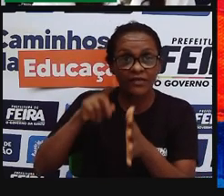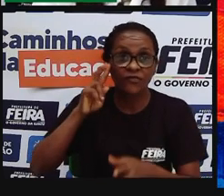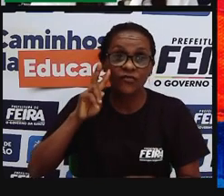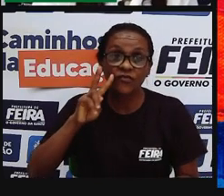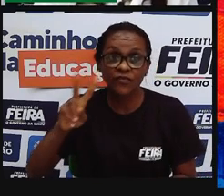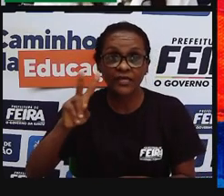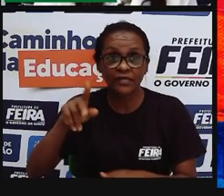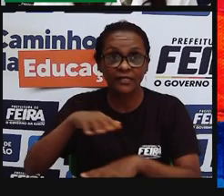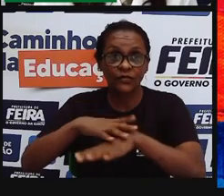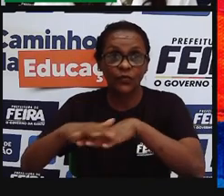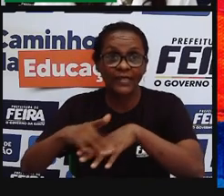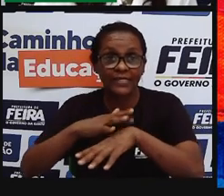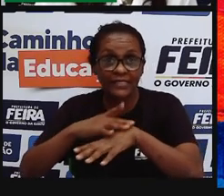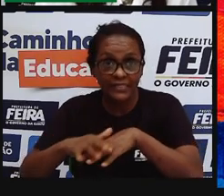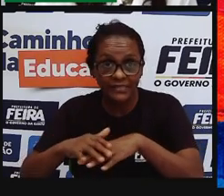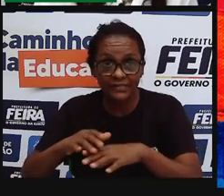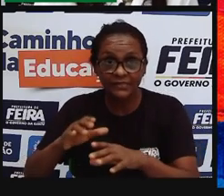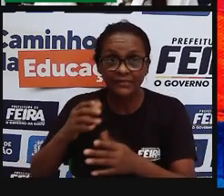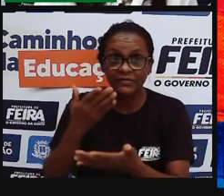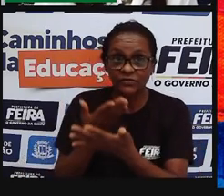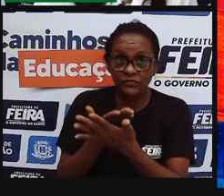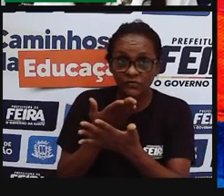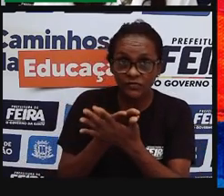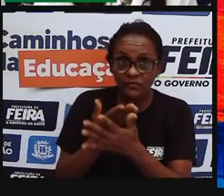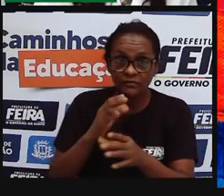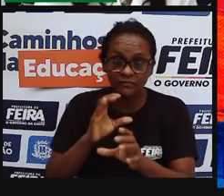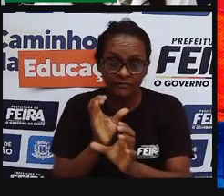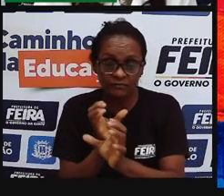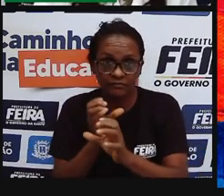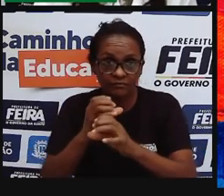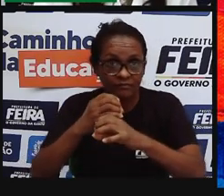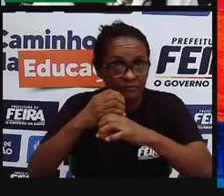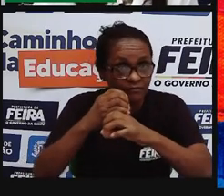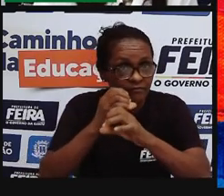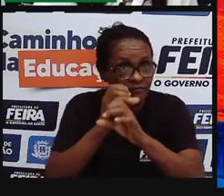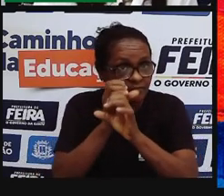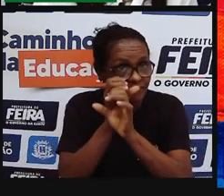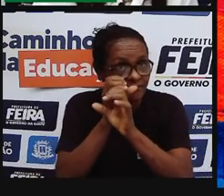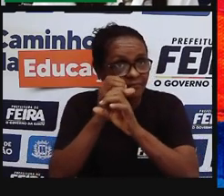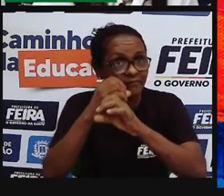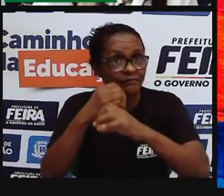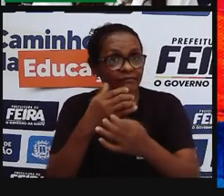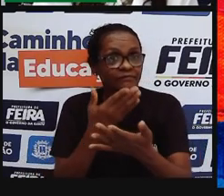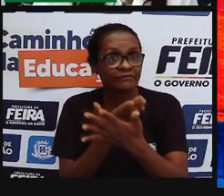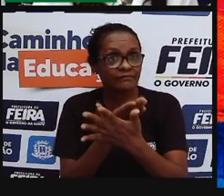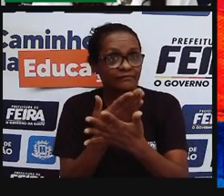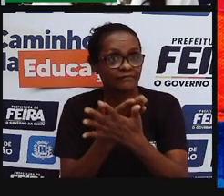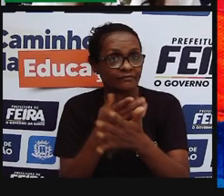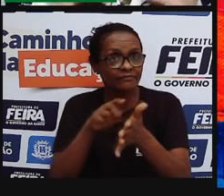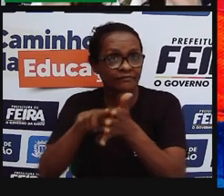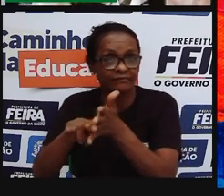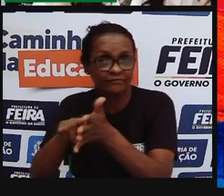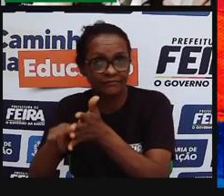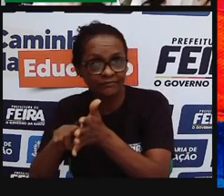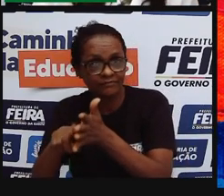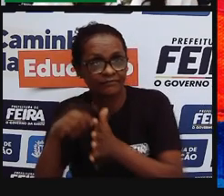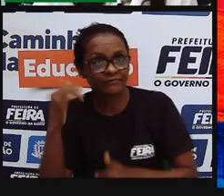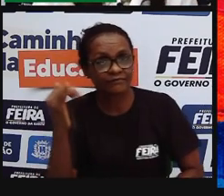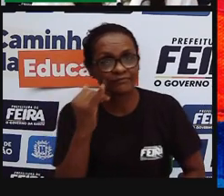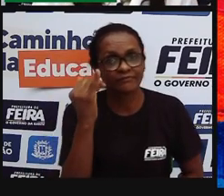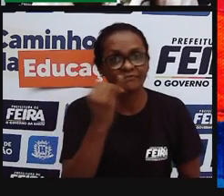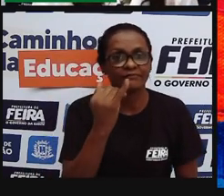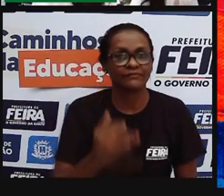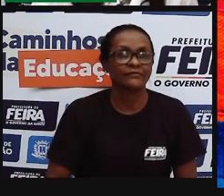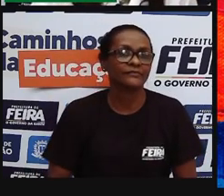atualidade, nesses ambientes também, que a gente consegue pensar, é, fora da caixinha,